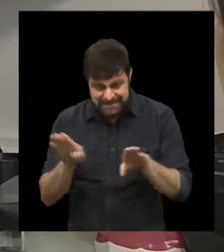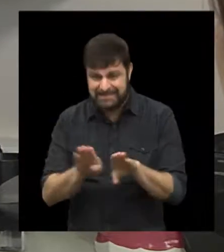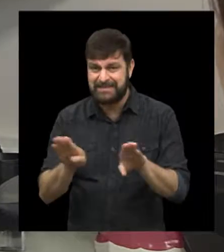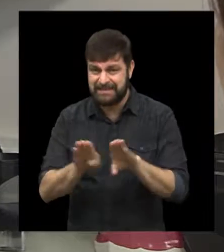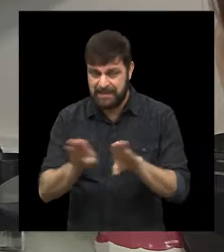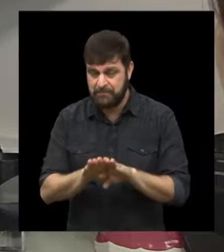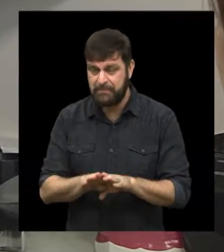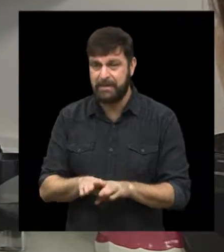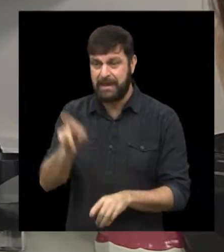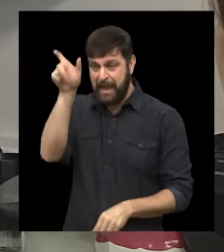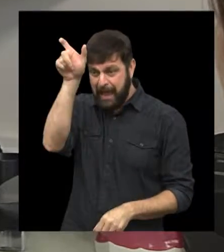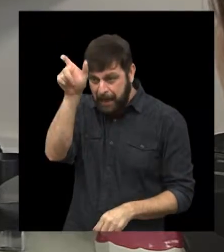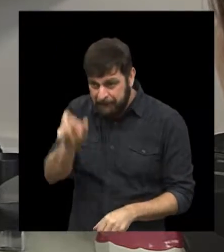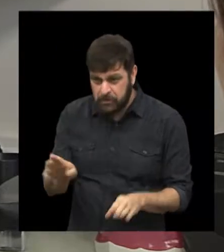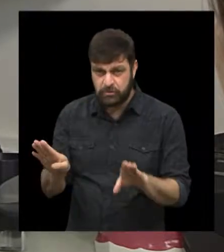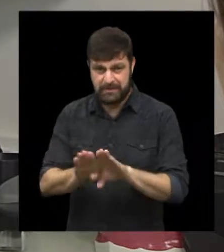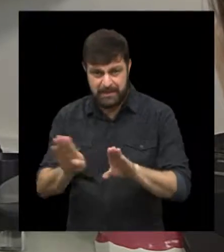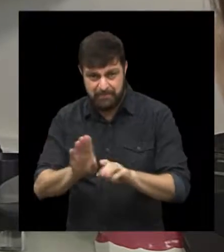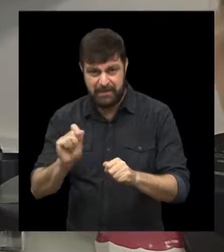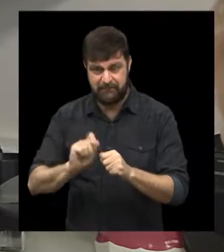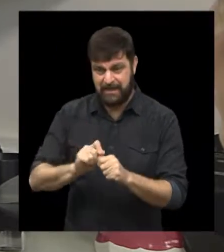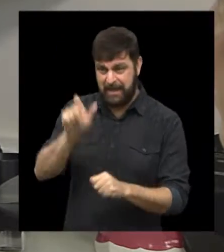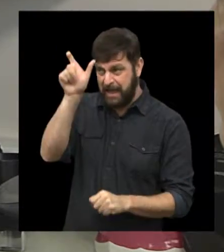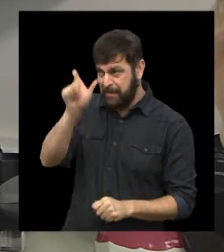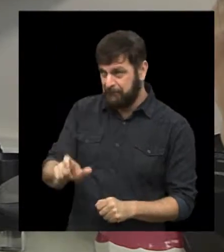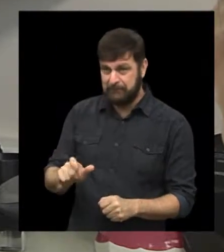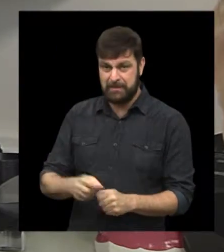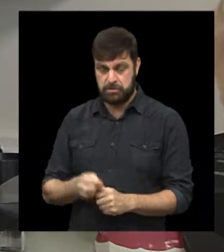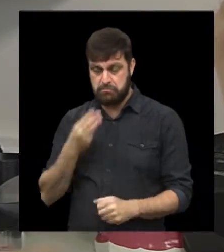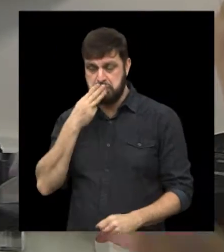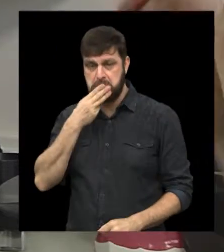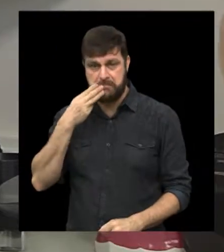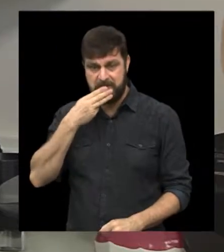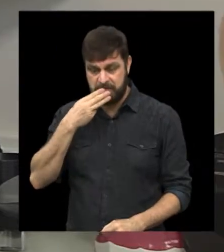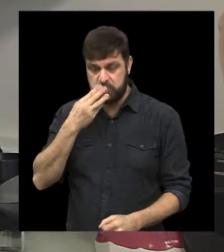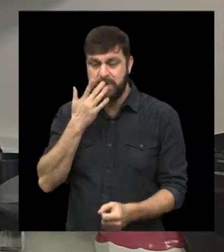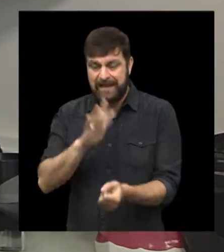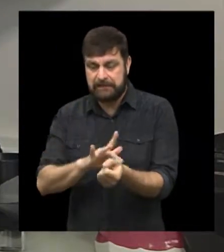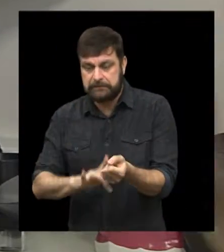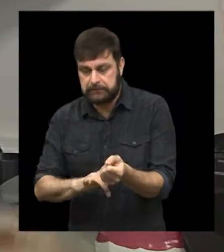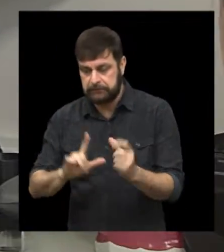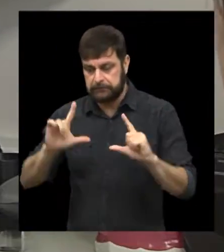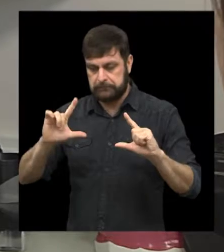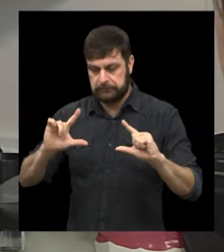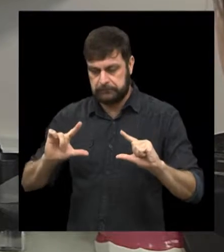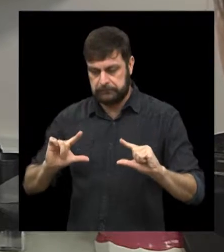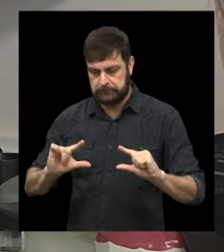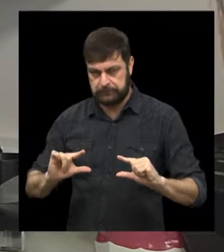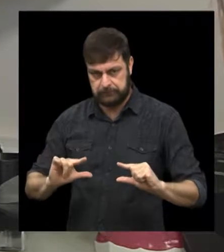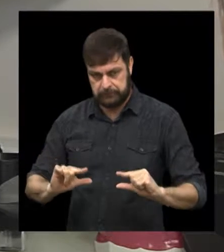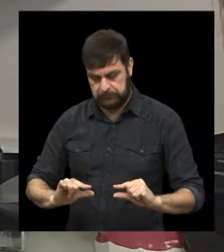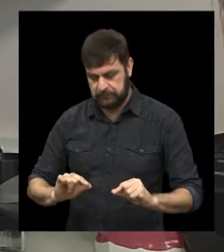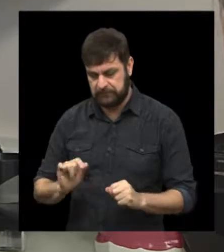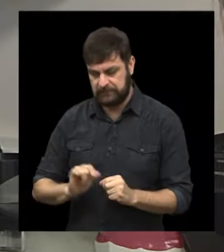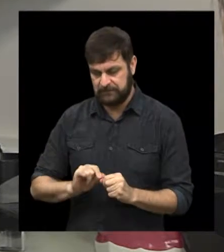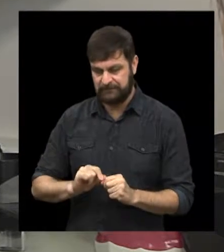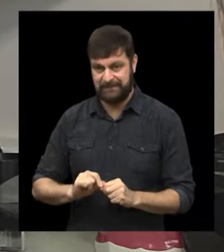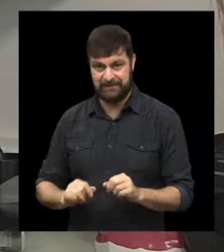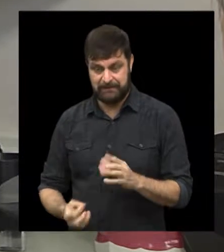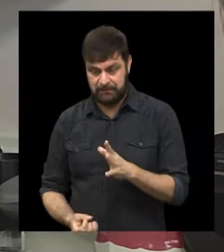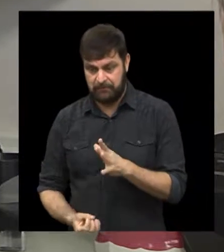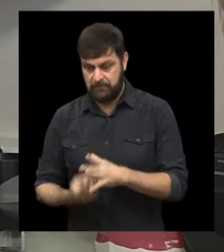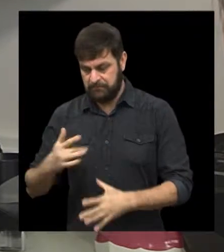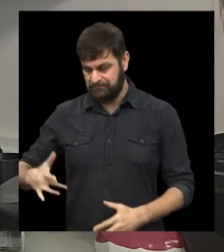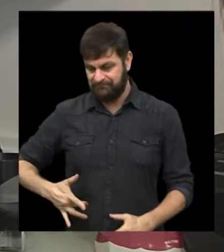físico também vai dar mau hábito pelo mesmo processo. Ele vai fazer com que o nível de açúcar caia e você comece a produzir esses